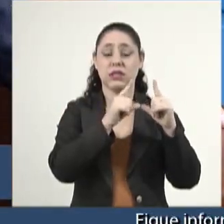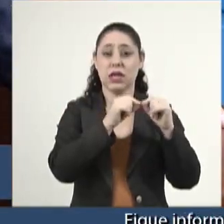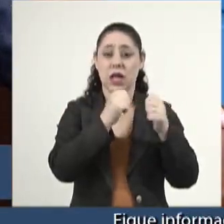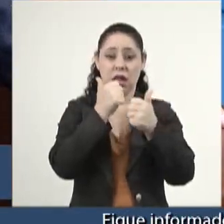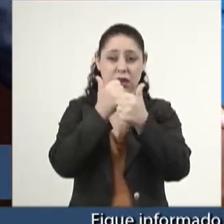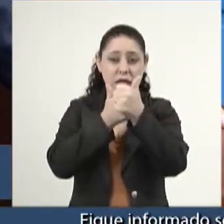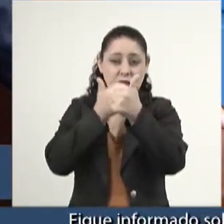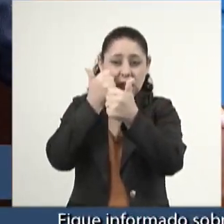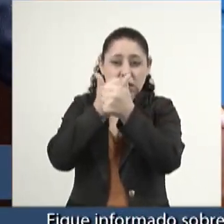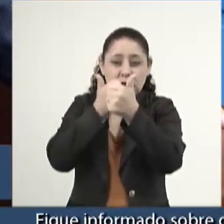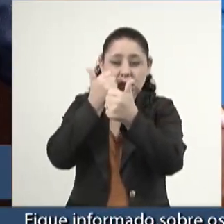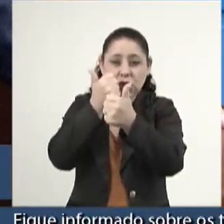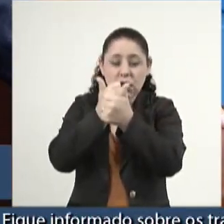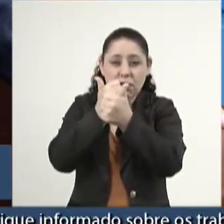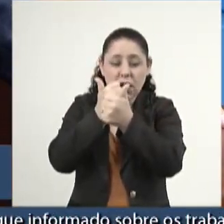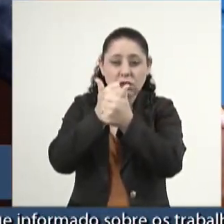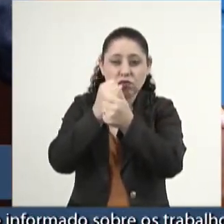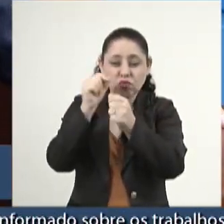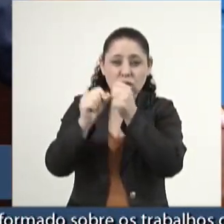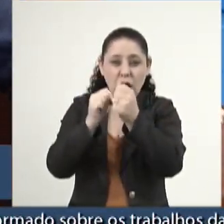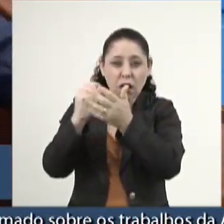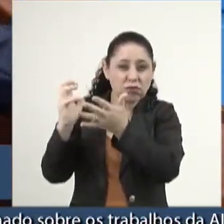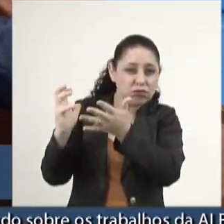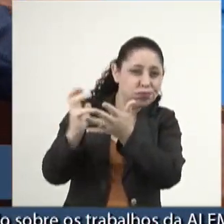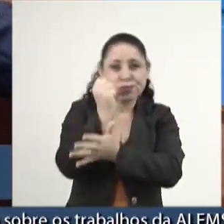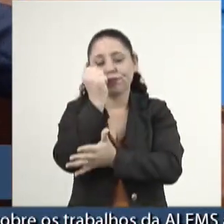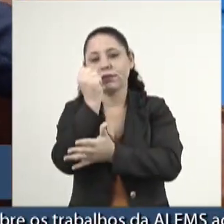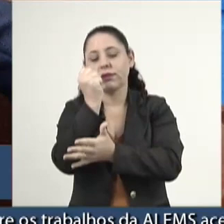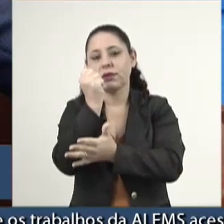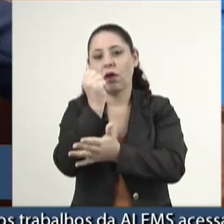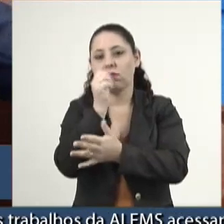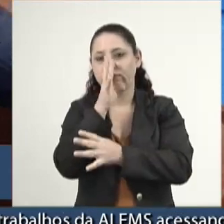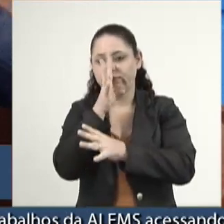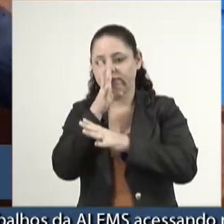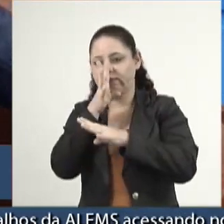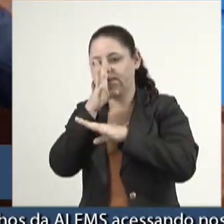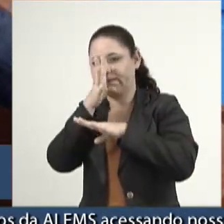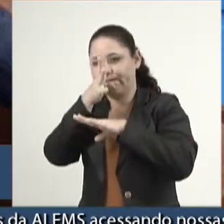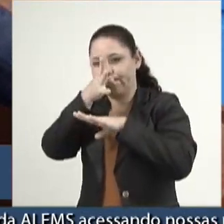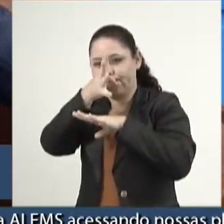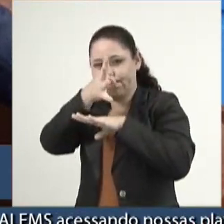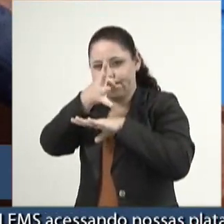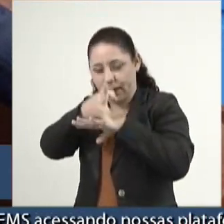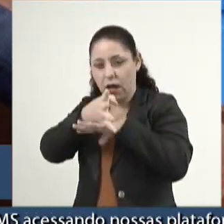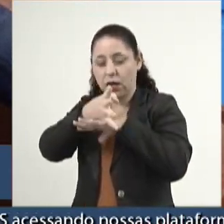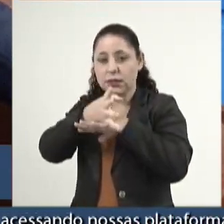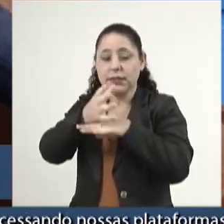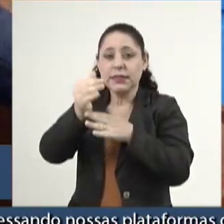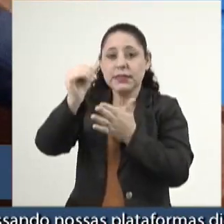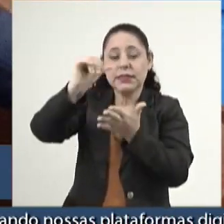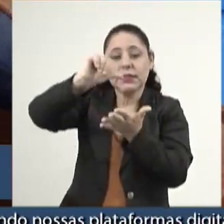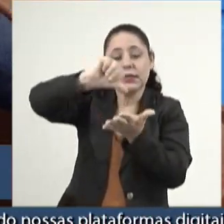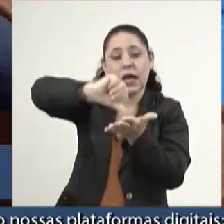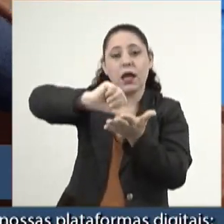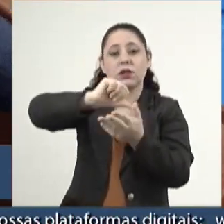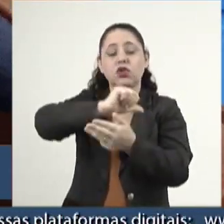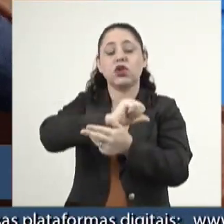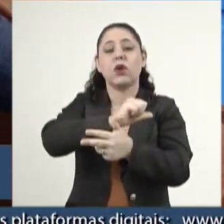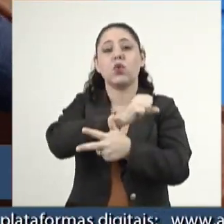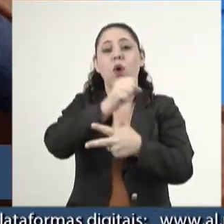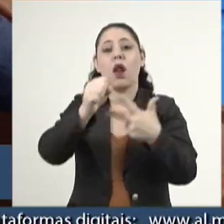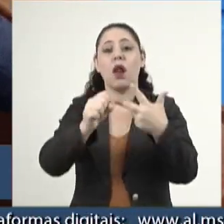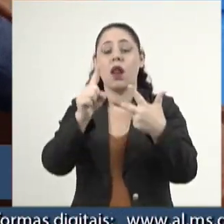tentativa de golpe, a invasão da sede dos poderes,